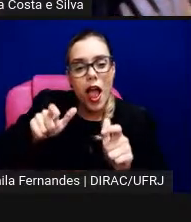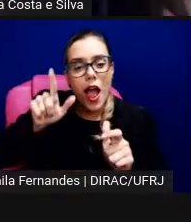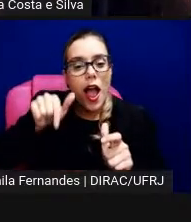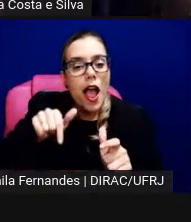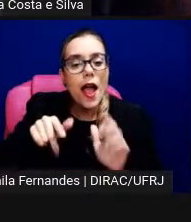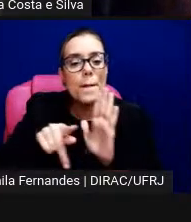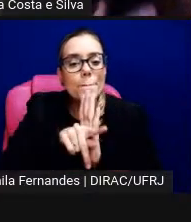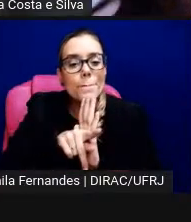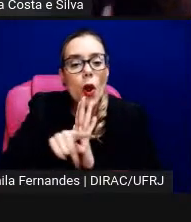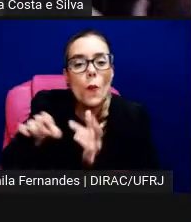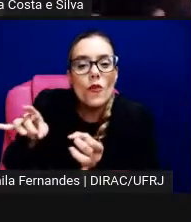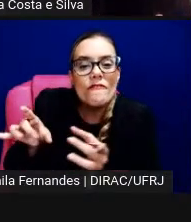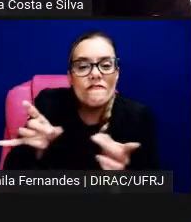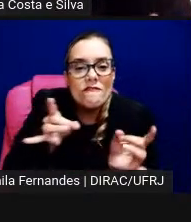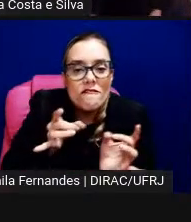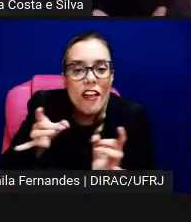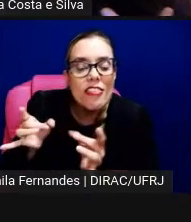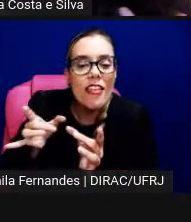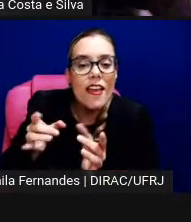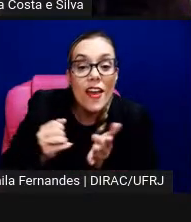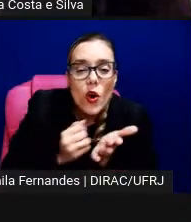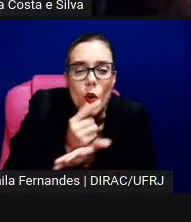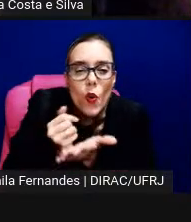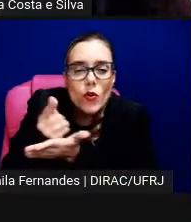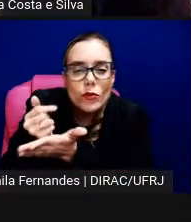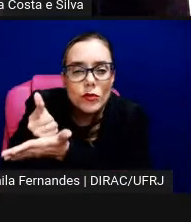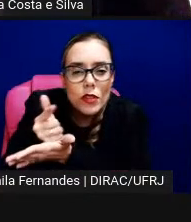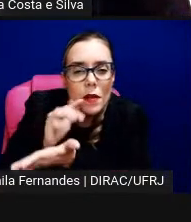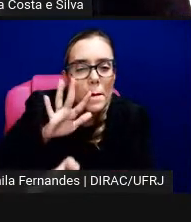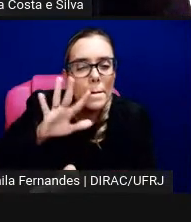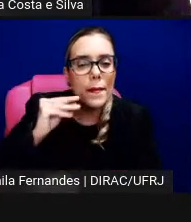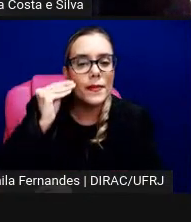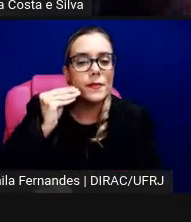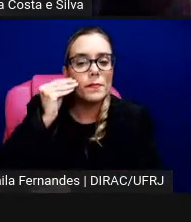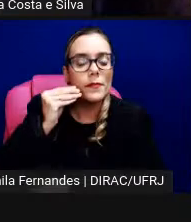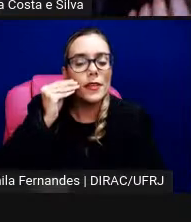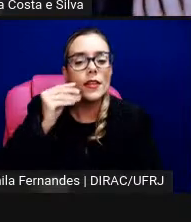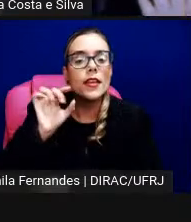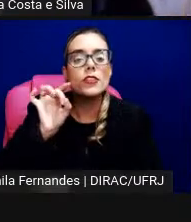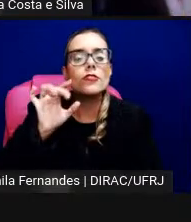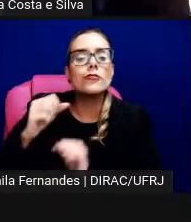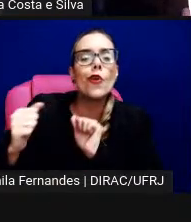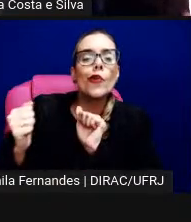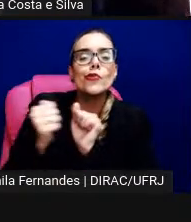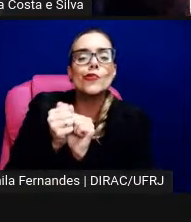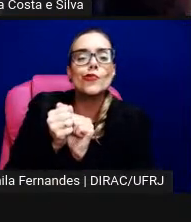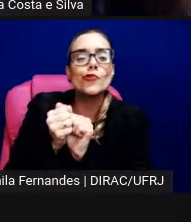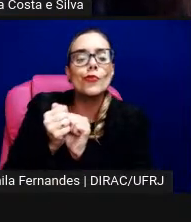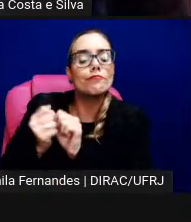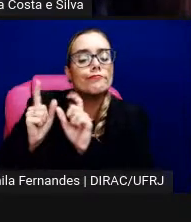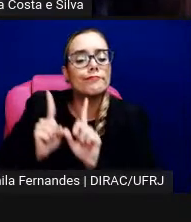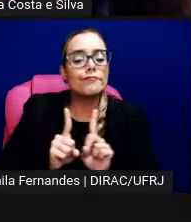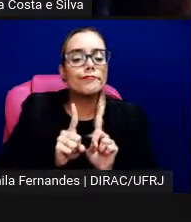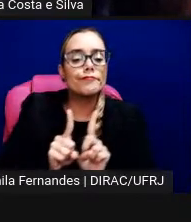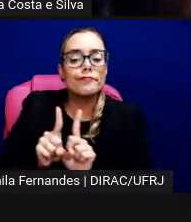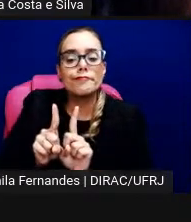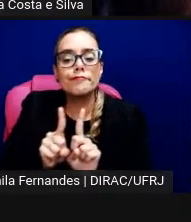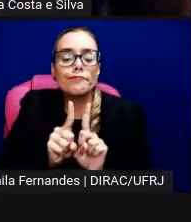com experiências de não consumir, experiências de estar com. Então, como é que seria...